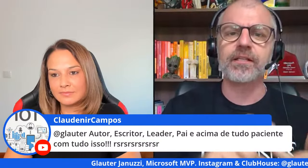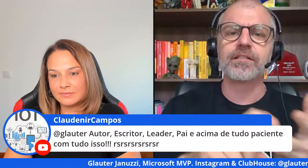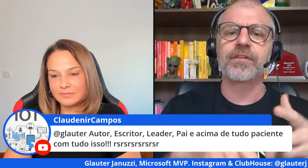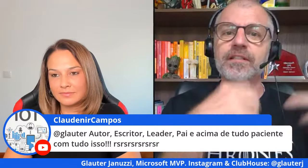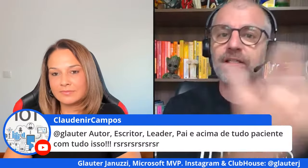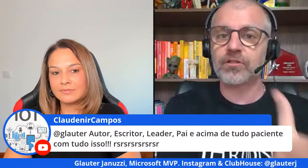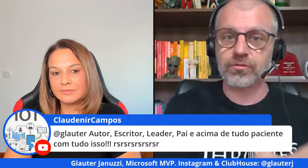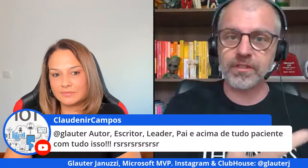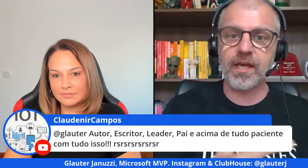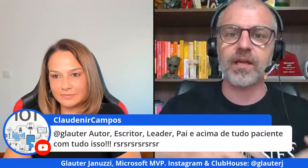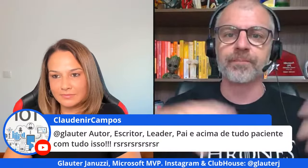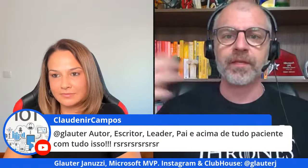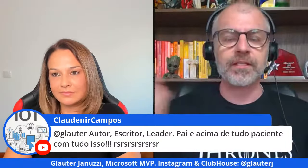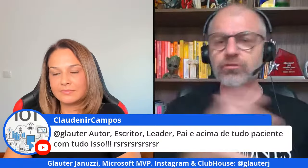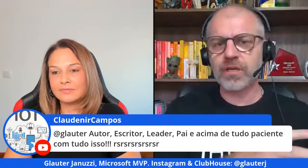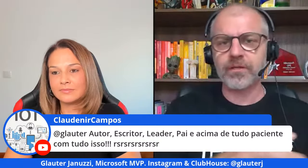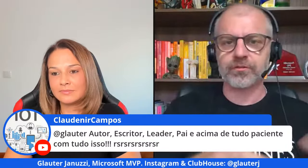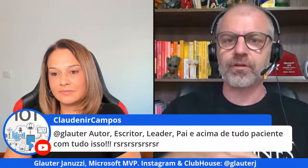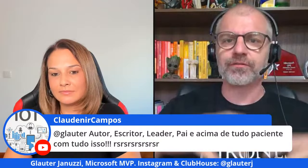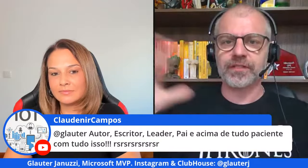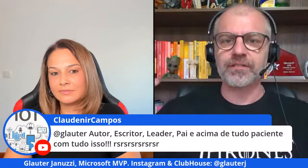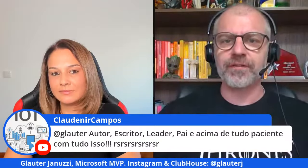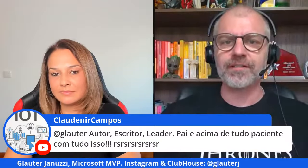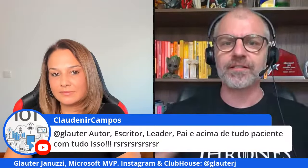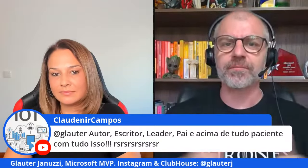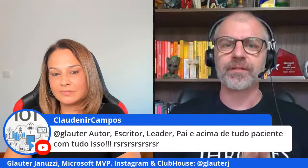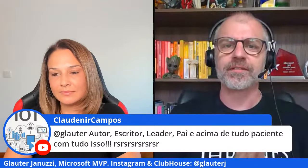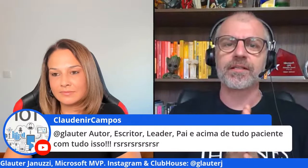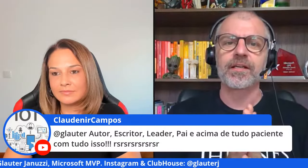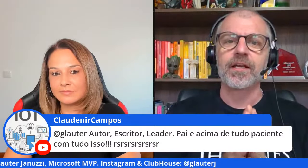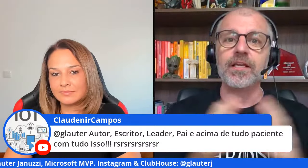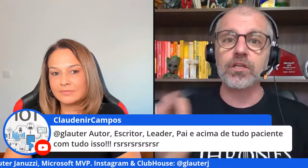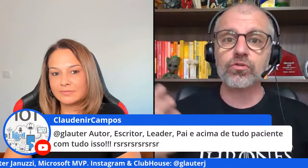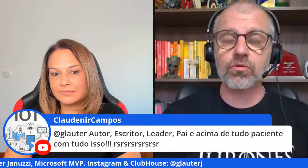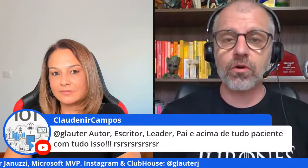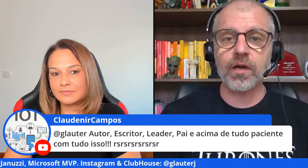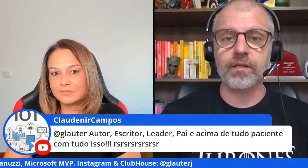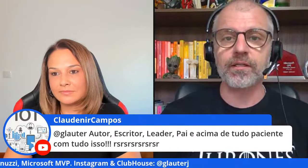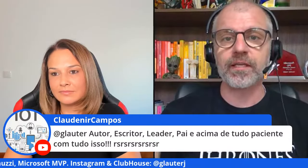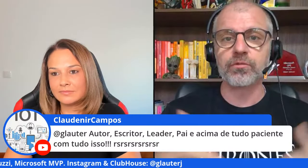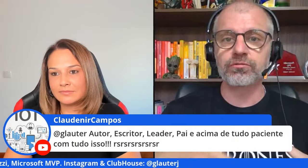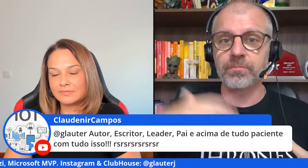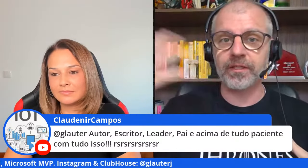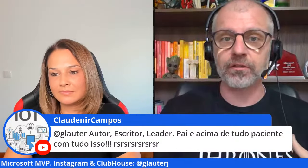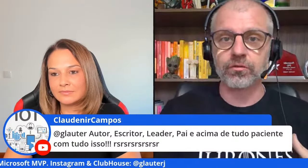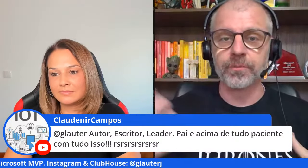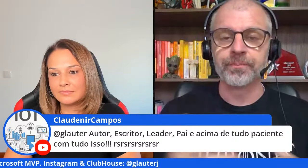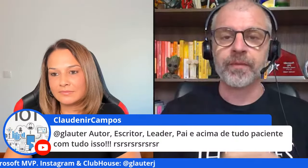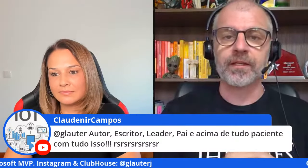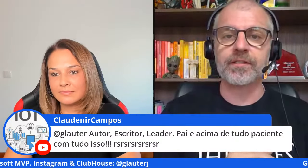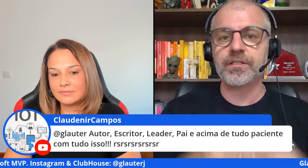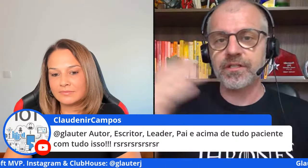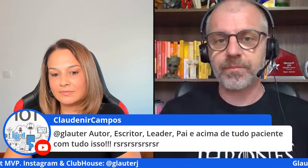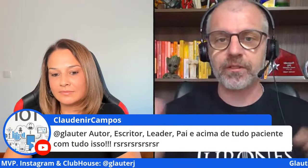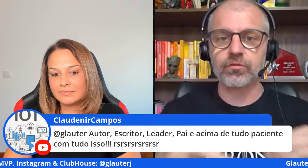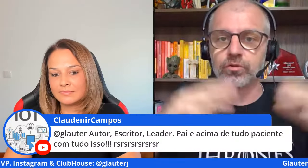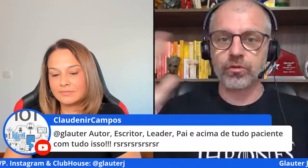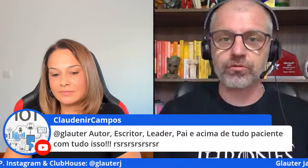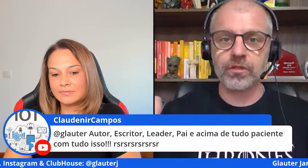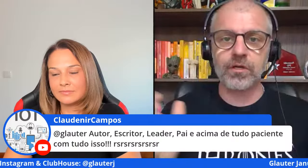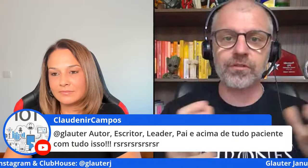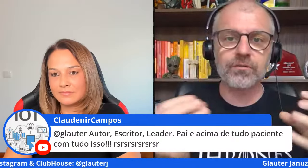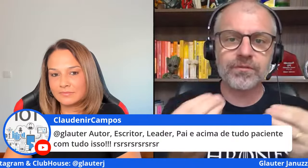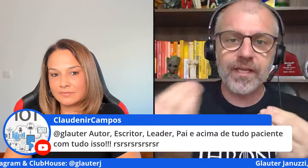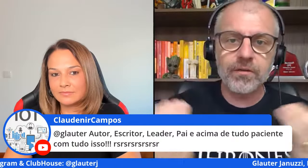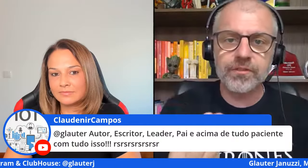parcerias vendendo a sua ideia e não só na Microsoft em diversas empresas aí isso ocorre e tem muito empreendedor que se diz empreendedor